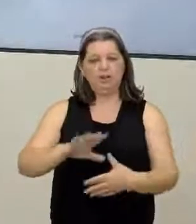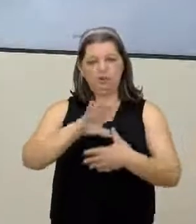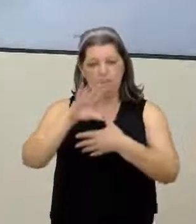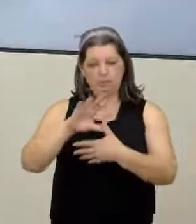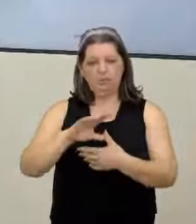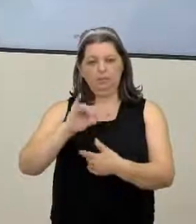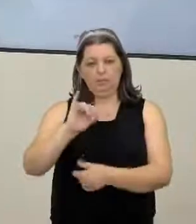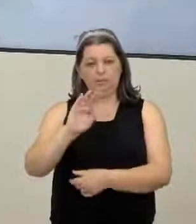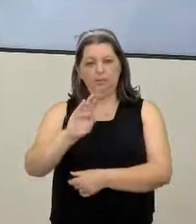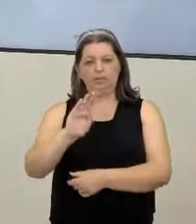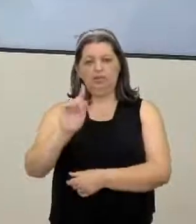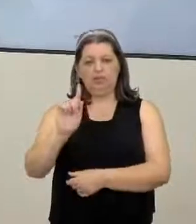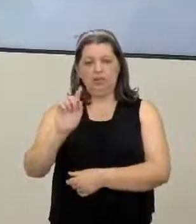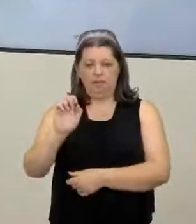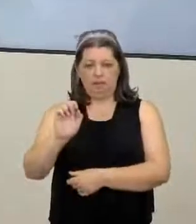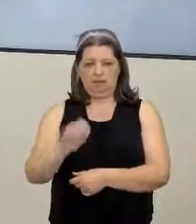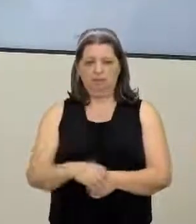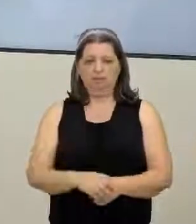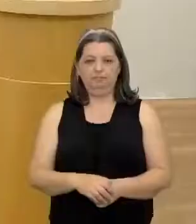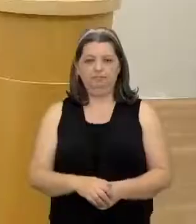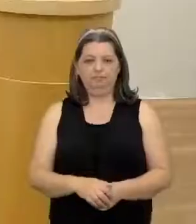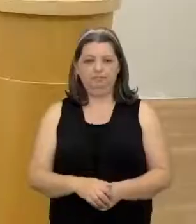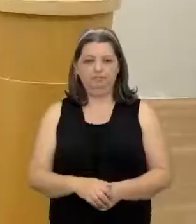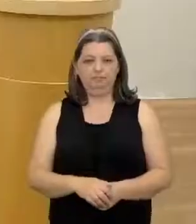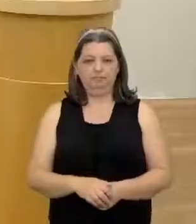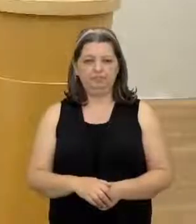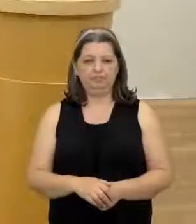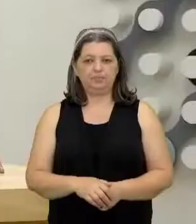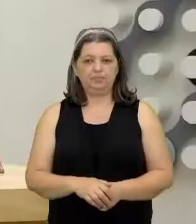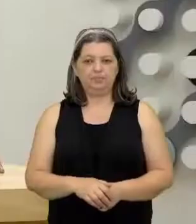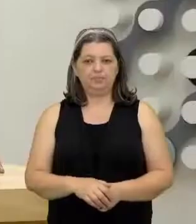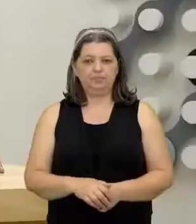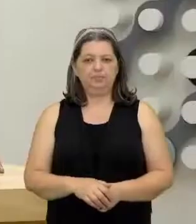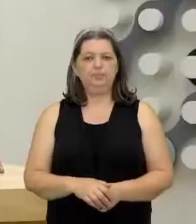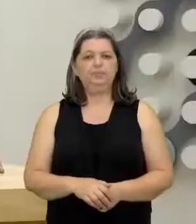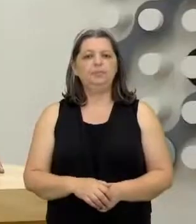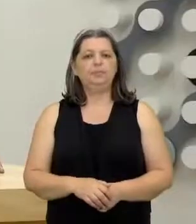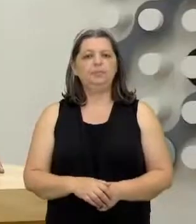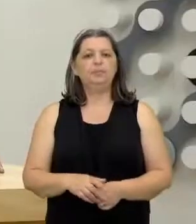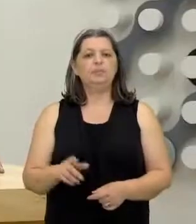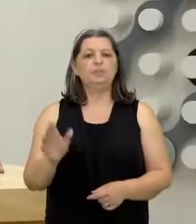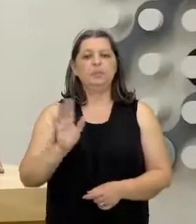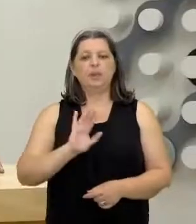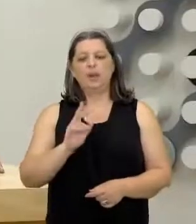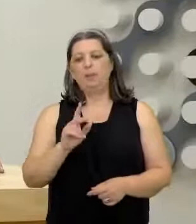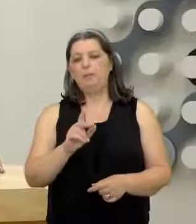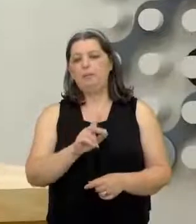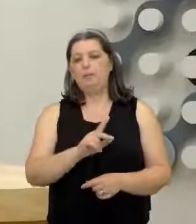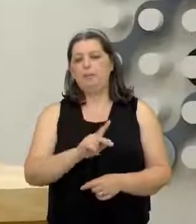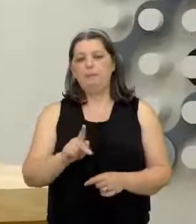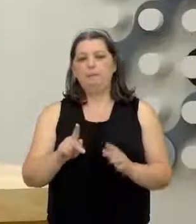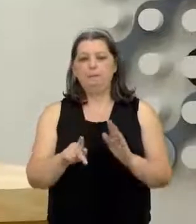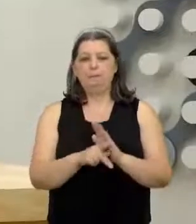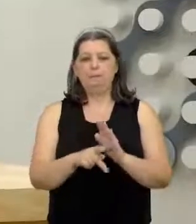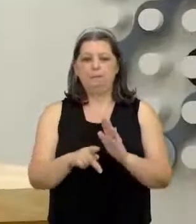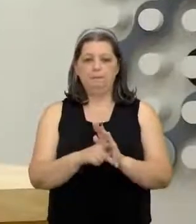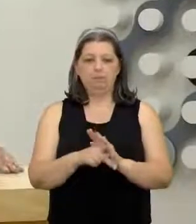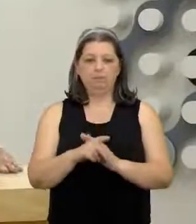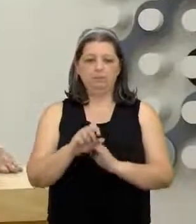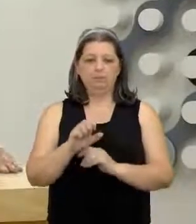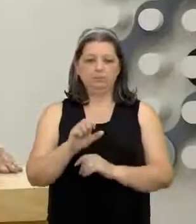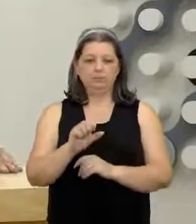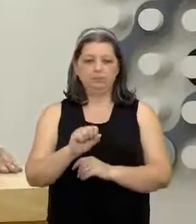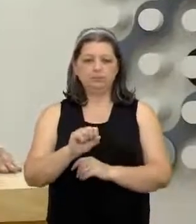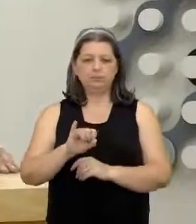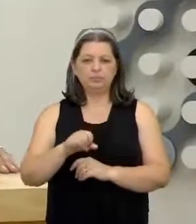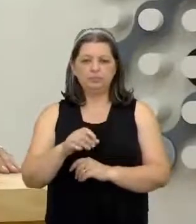Certo, galera? Valeu aí Giba Valeu aí O pessoal aqui da escola Darcy Pacheco São José do Rio Preto aí com a